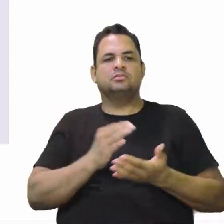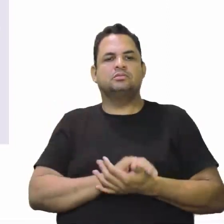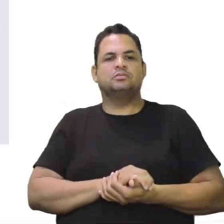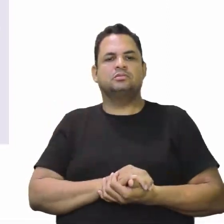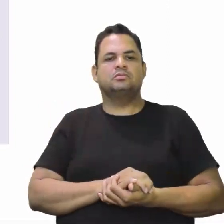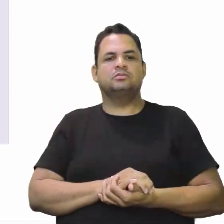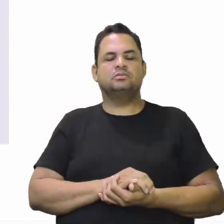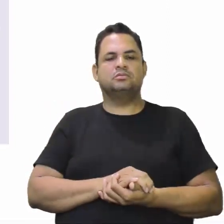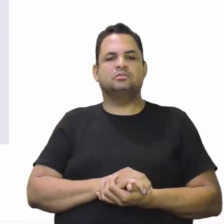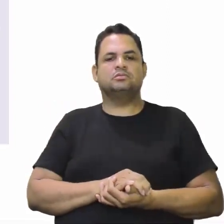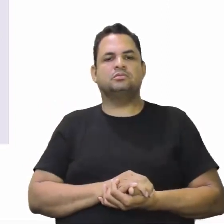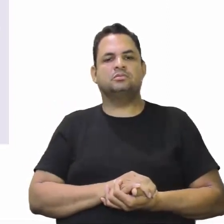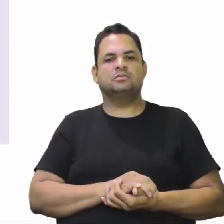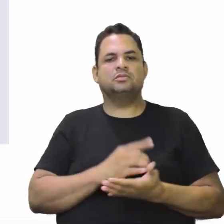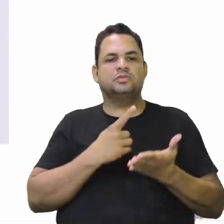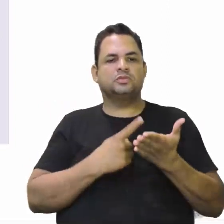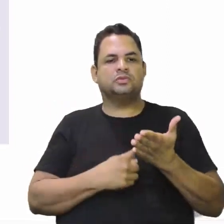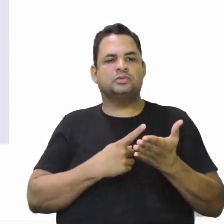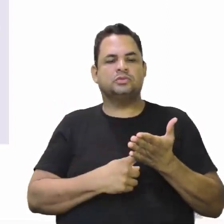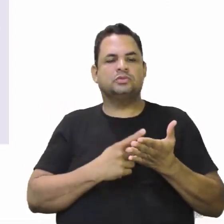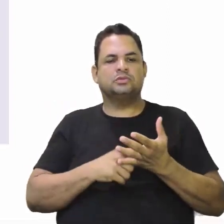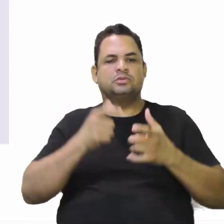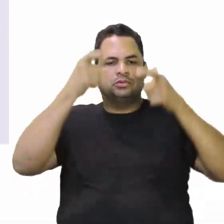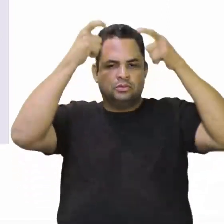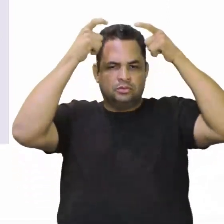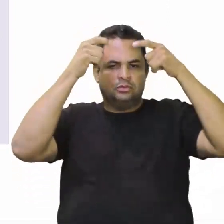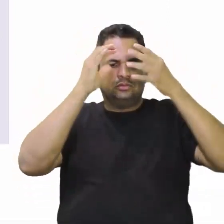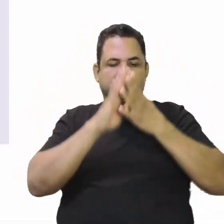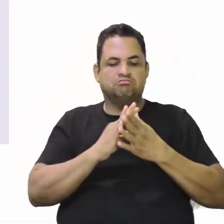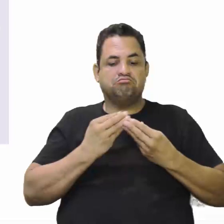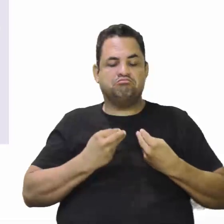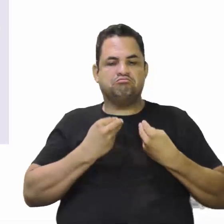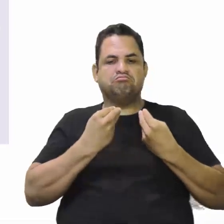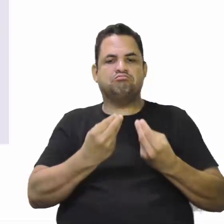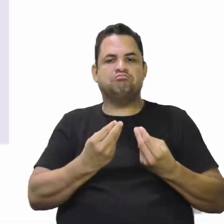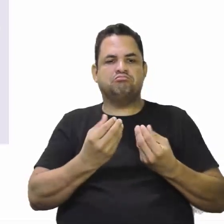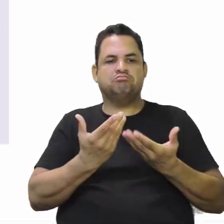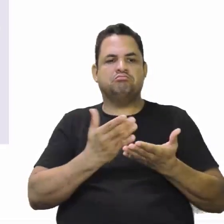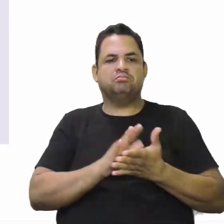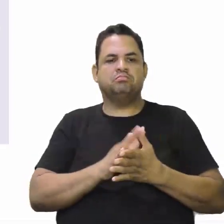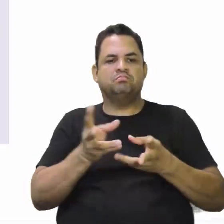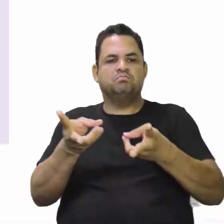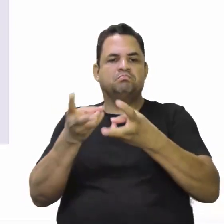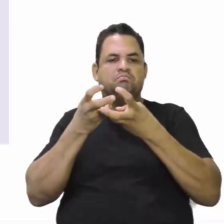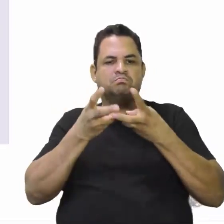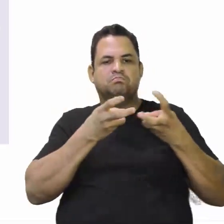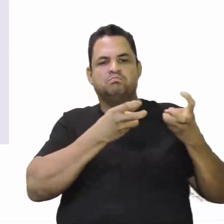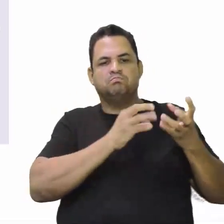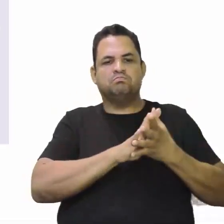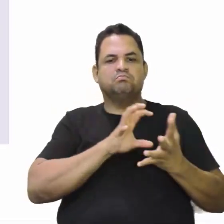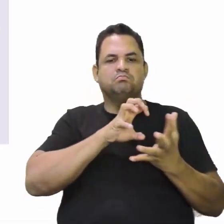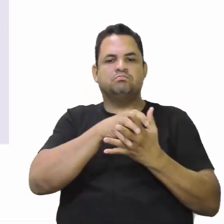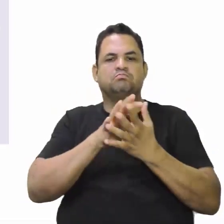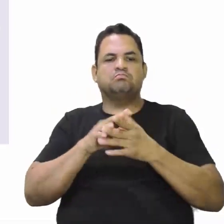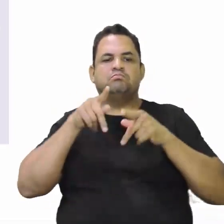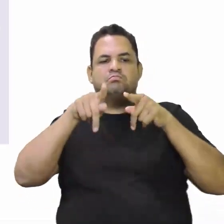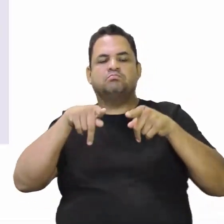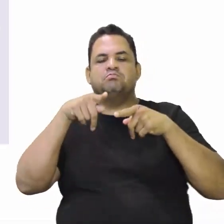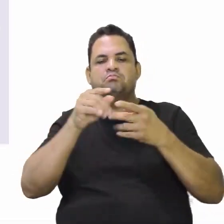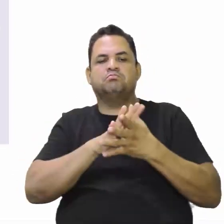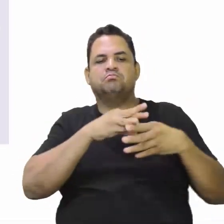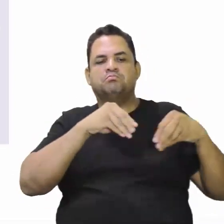As capitulações eram contratos em que a coroa concedia permissão. Para explorar e conquistar e povoar terras.